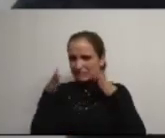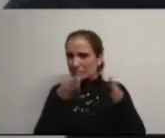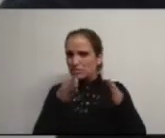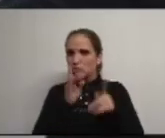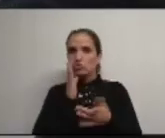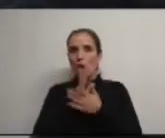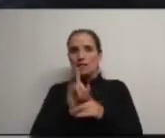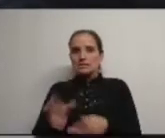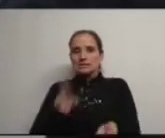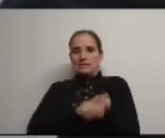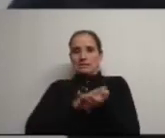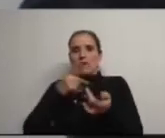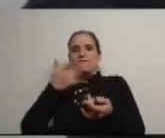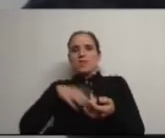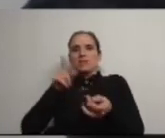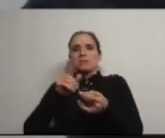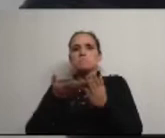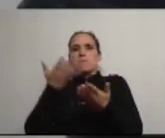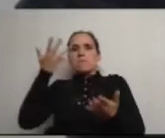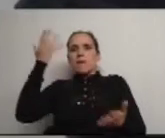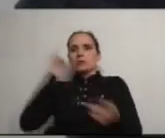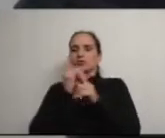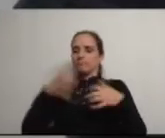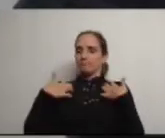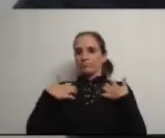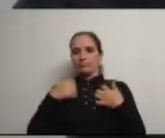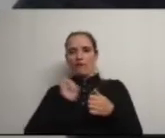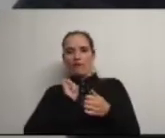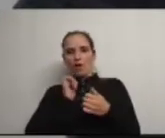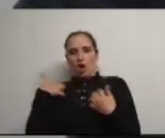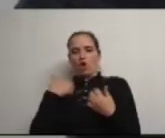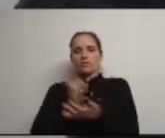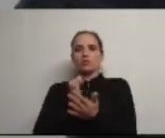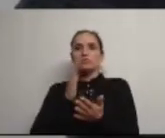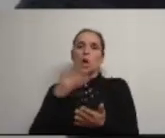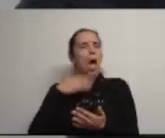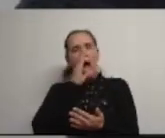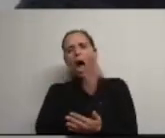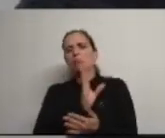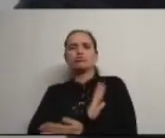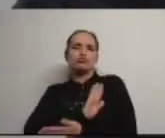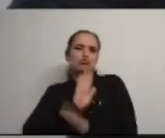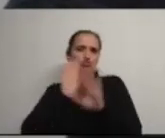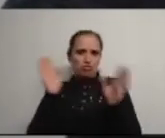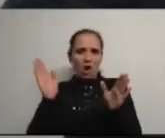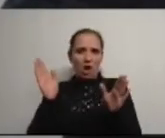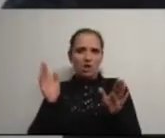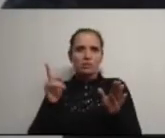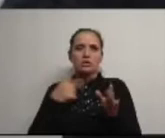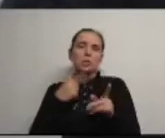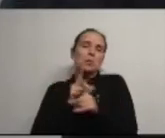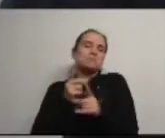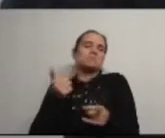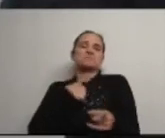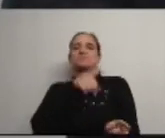quase compulsivo pelo autoelogio que este executivo vai tendo é o que temos já me estou a habituar a isso e dou o respectivo desconto